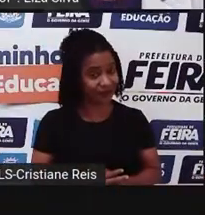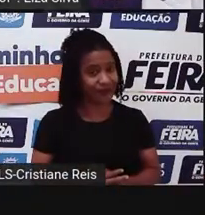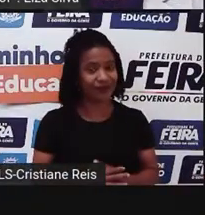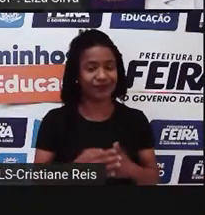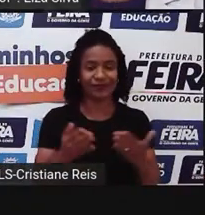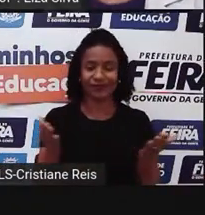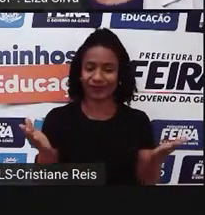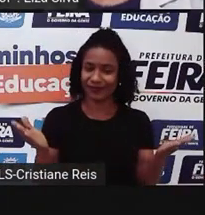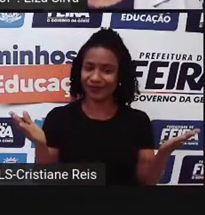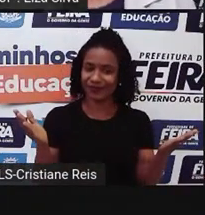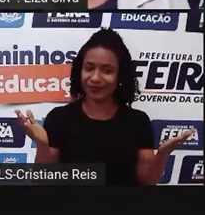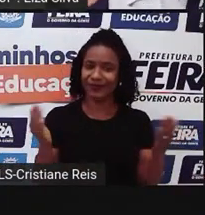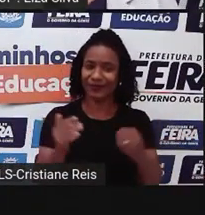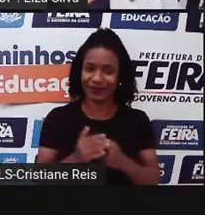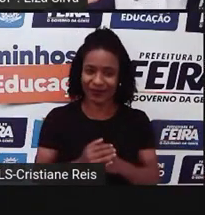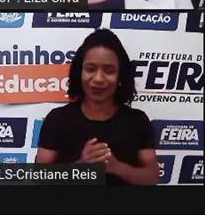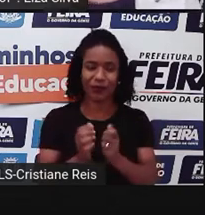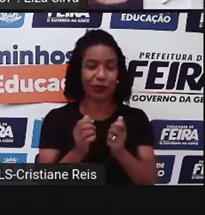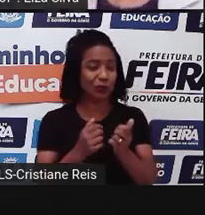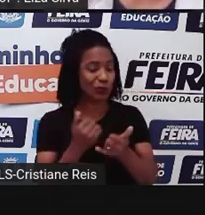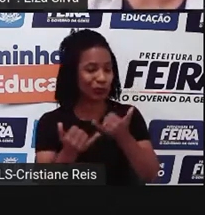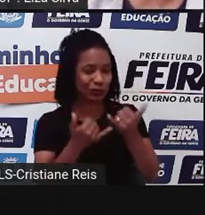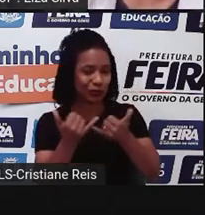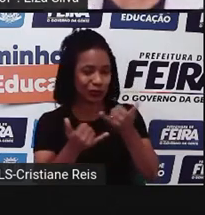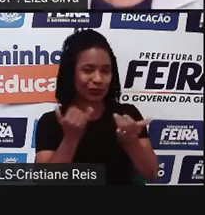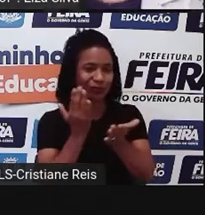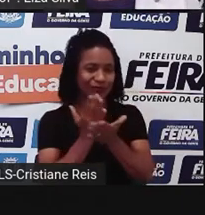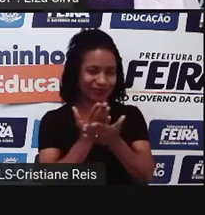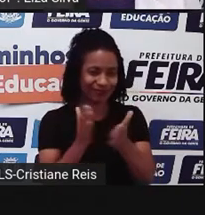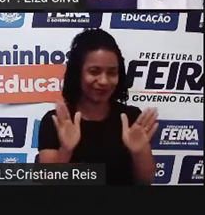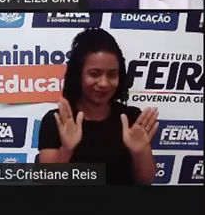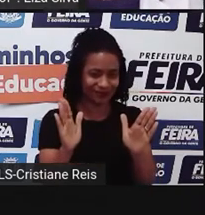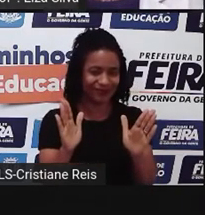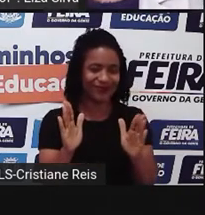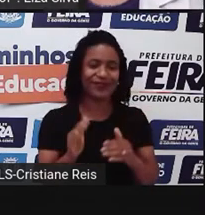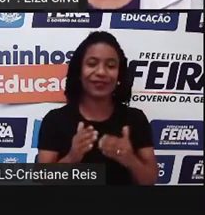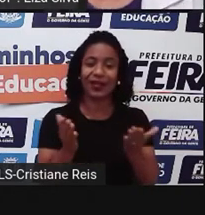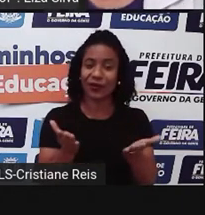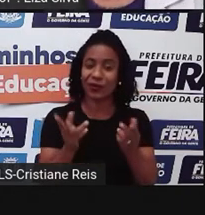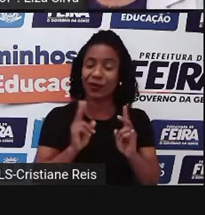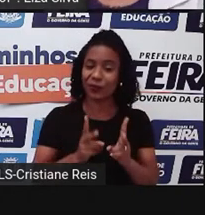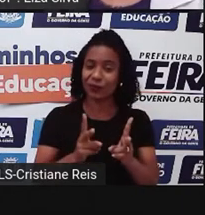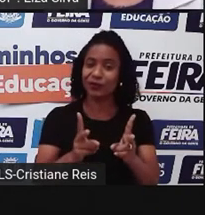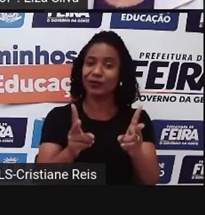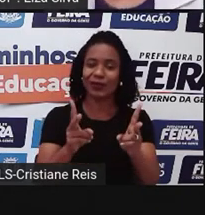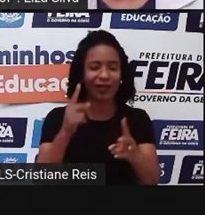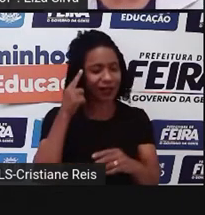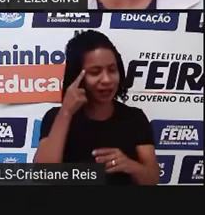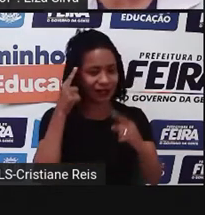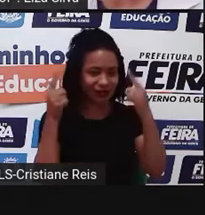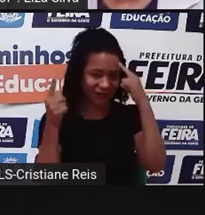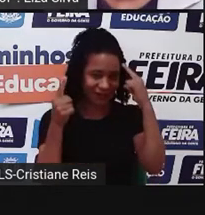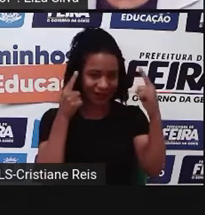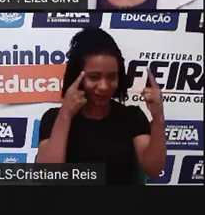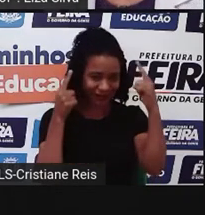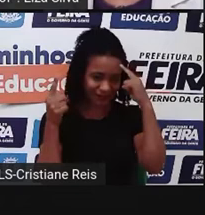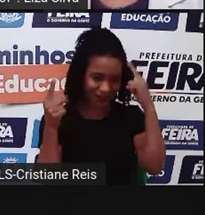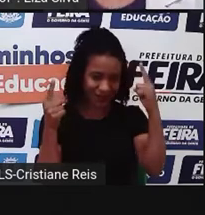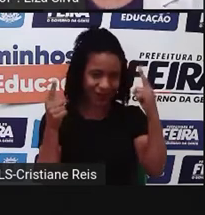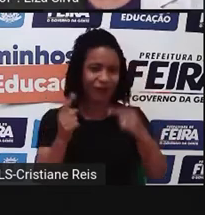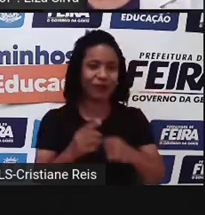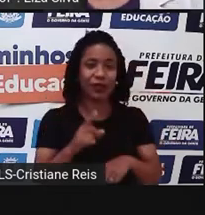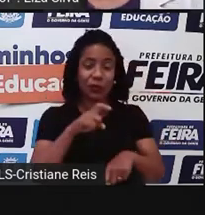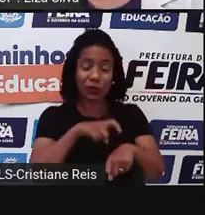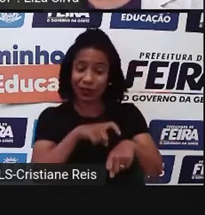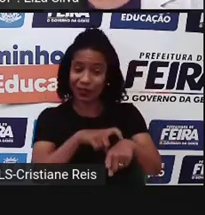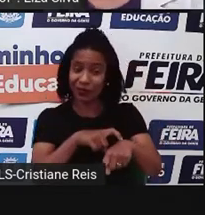Então o jogo acabou. E nós seguimos observando que durante o jogo o tempo